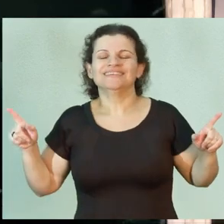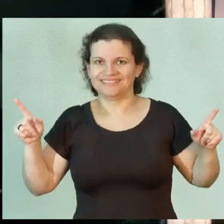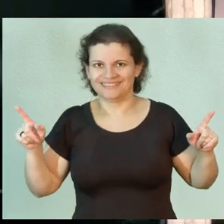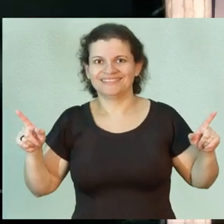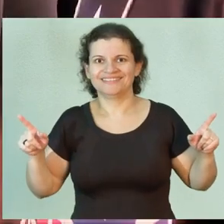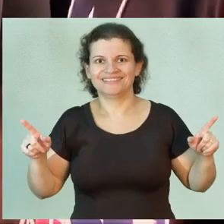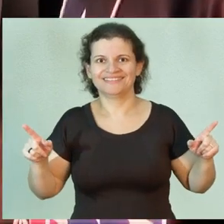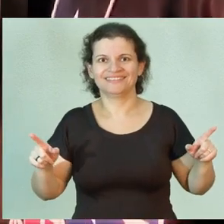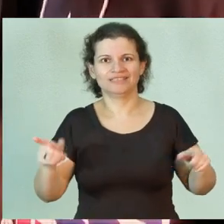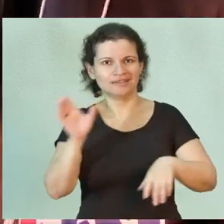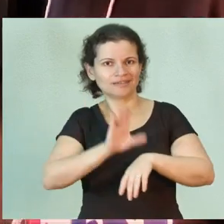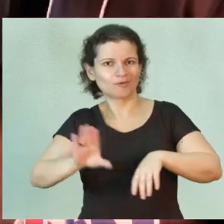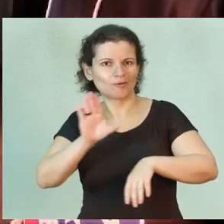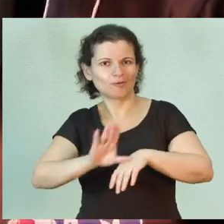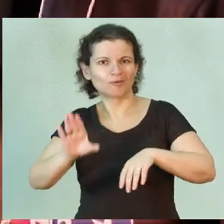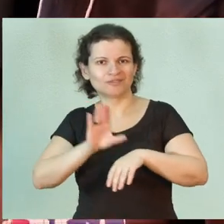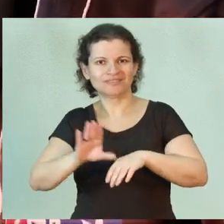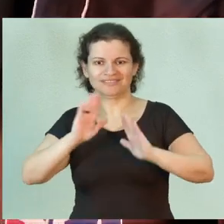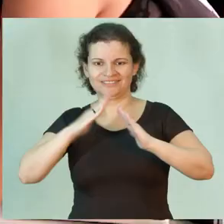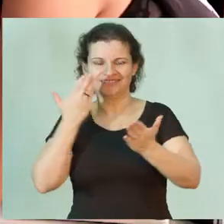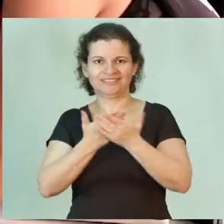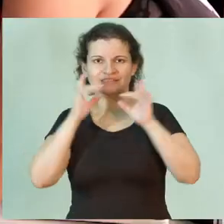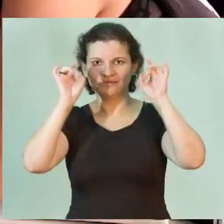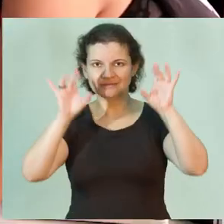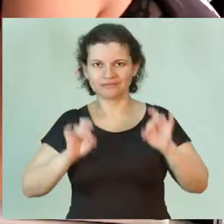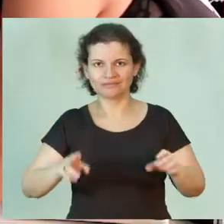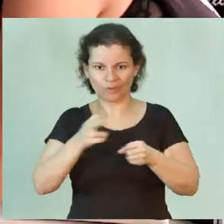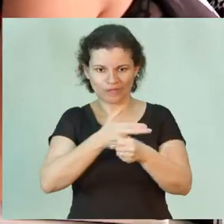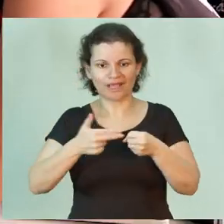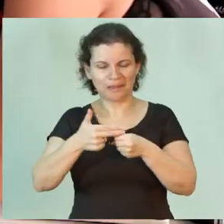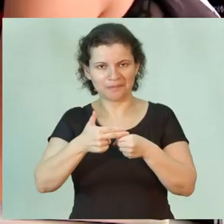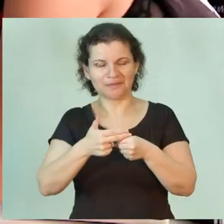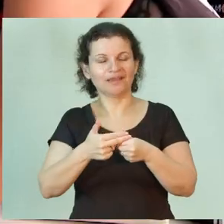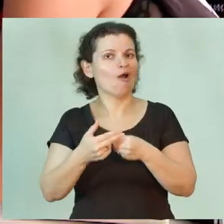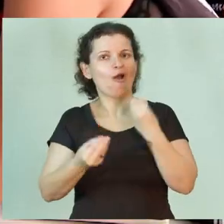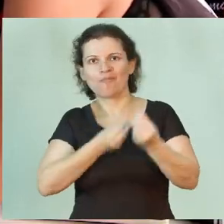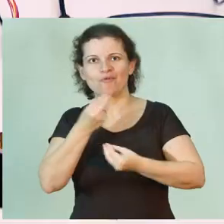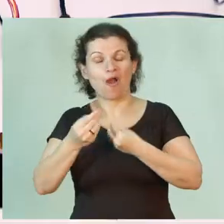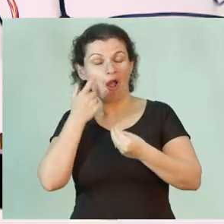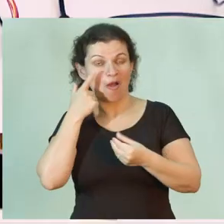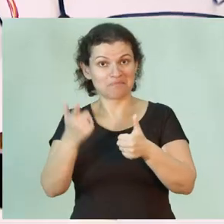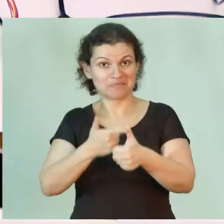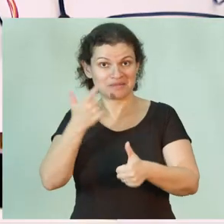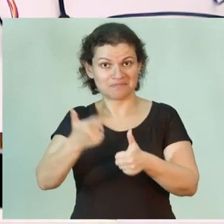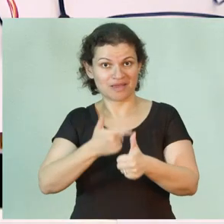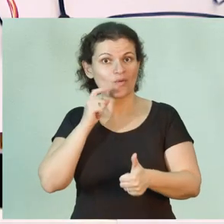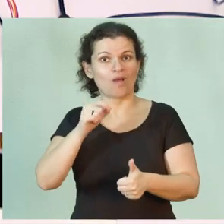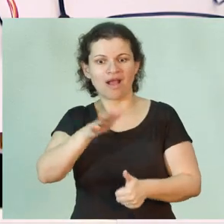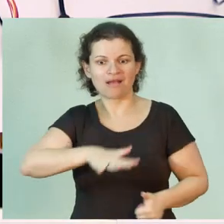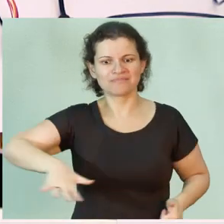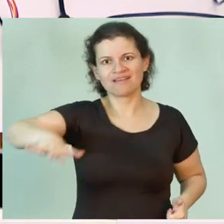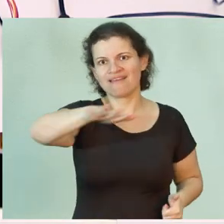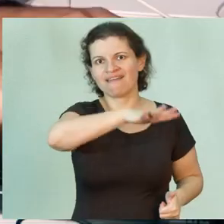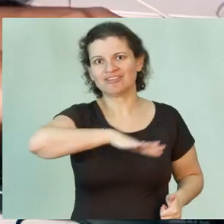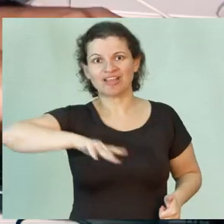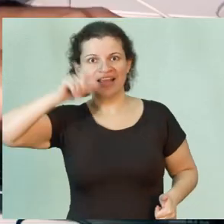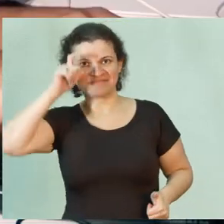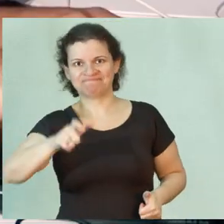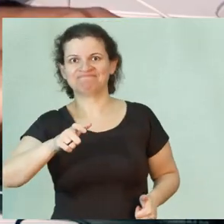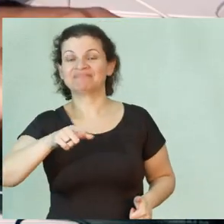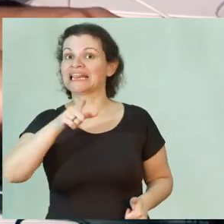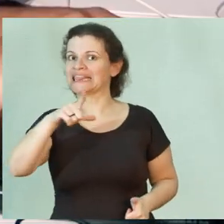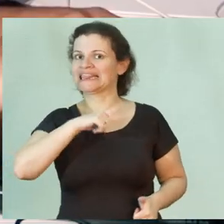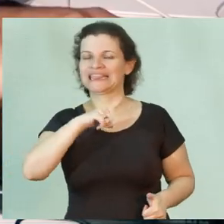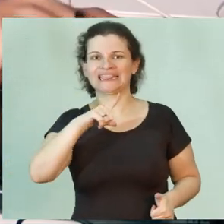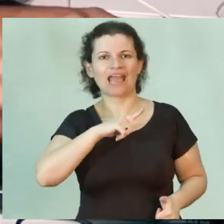de fazer um curso no Colégio Técnico da Universidade de Campinas, primeiro, é que o ambiente é muito interessante. Você